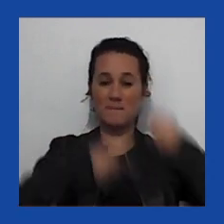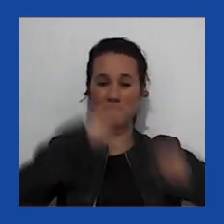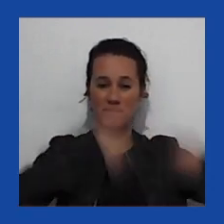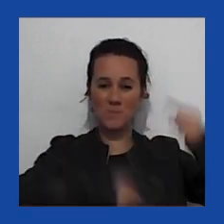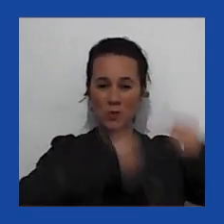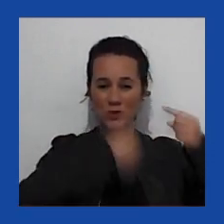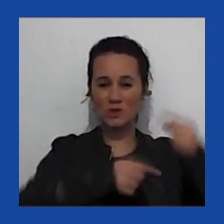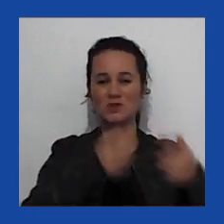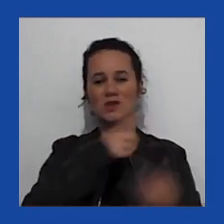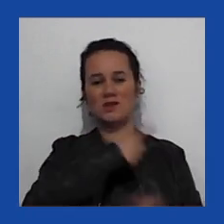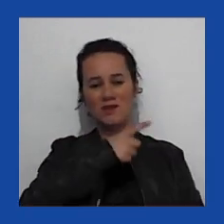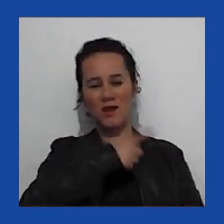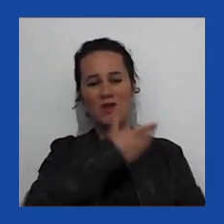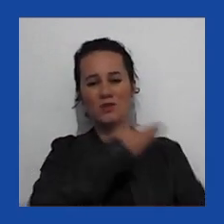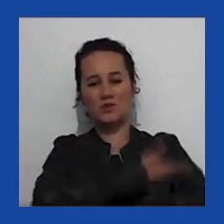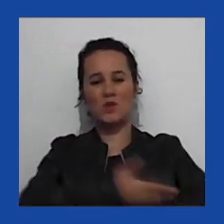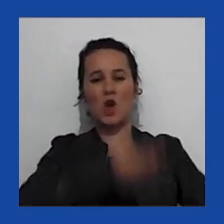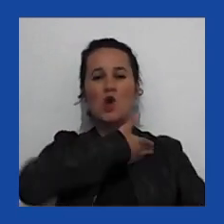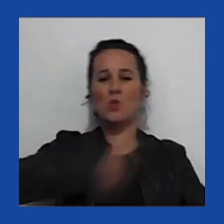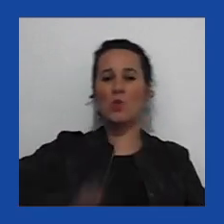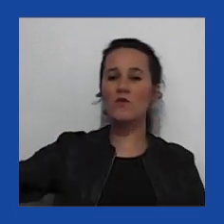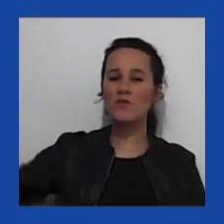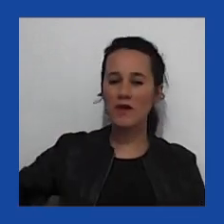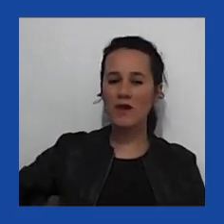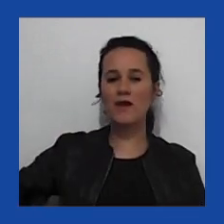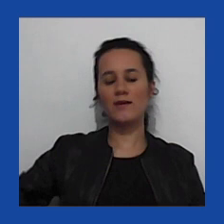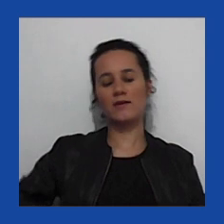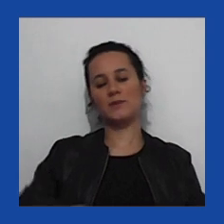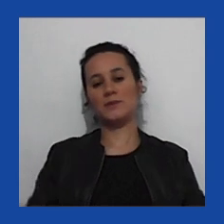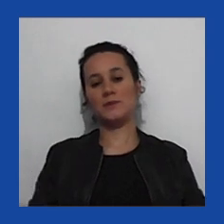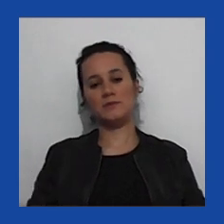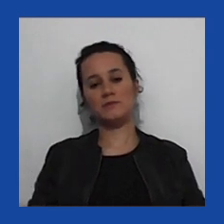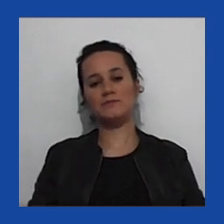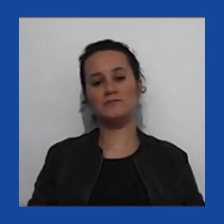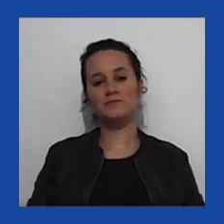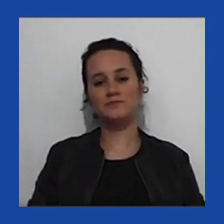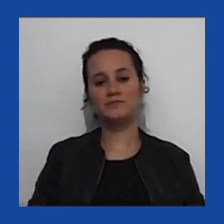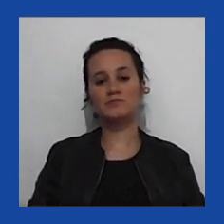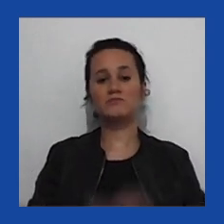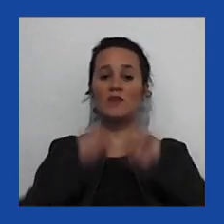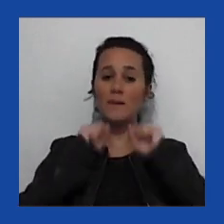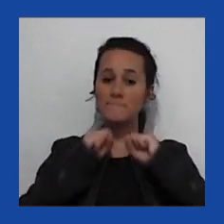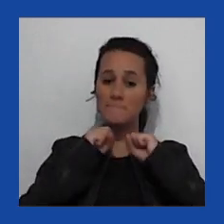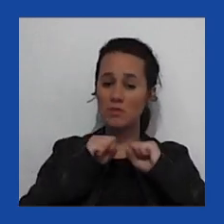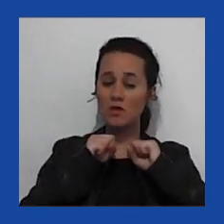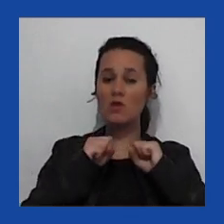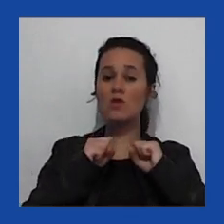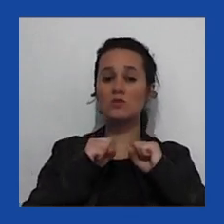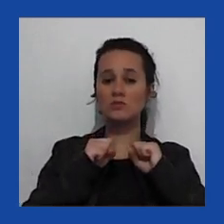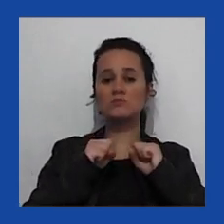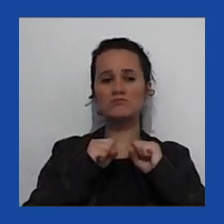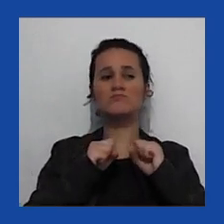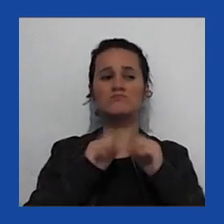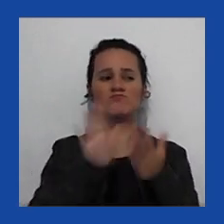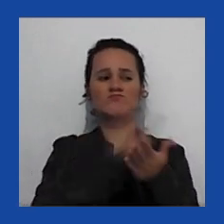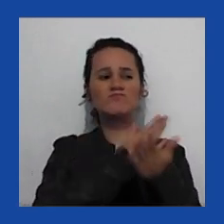partidos tradicionais, governantes tradicionais, podem ser corruptos.